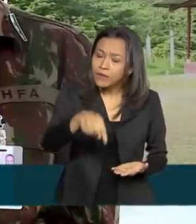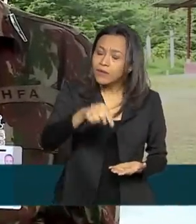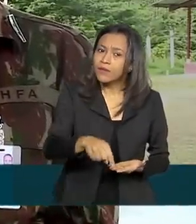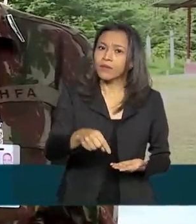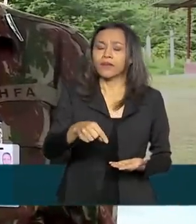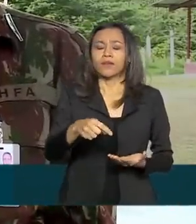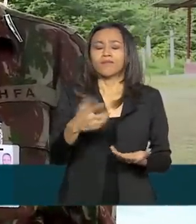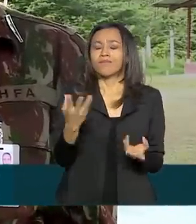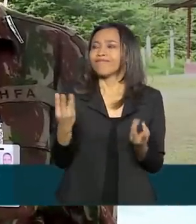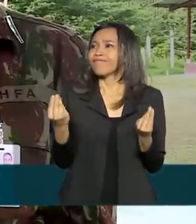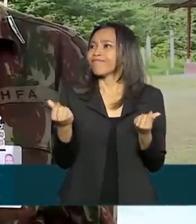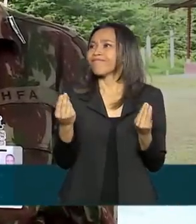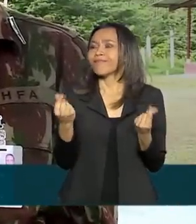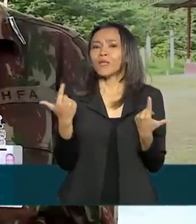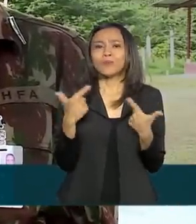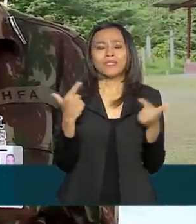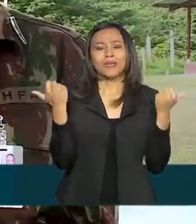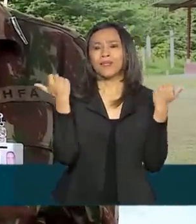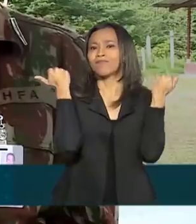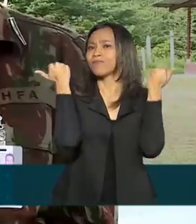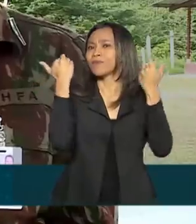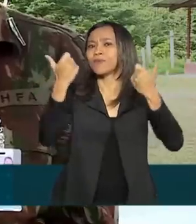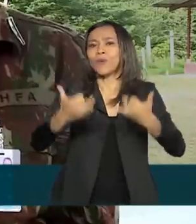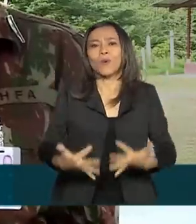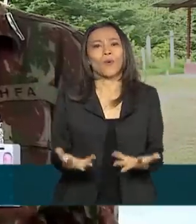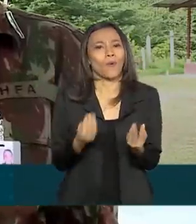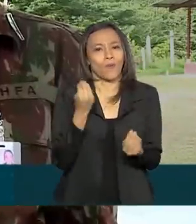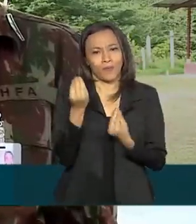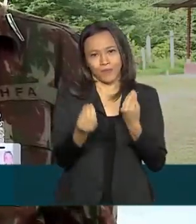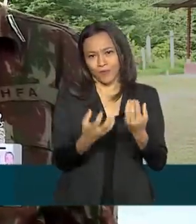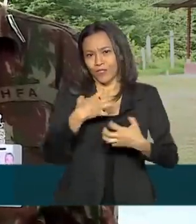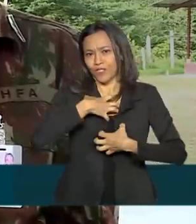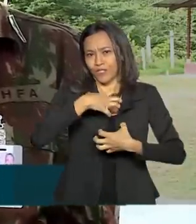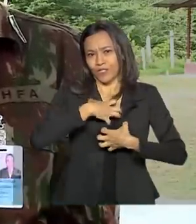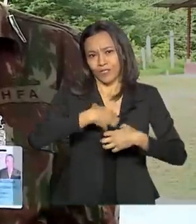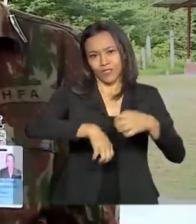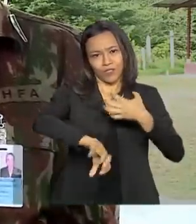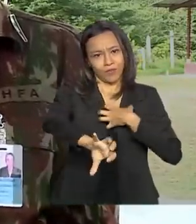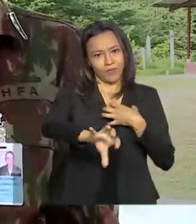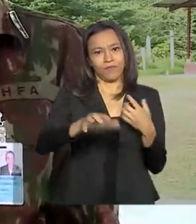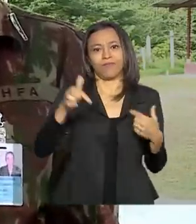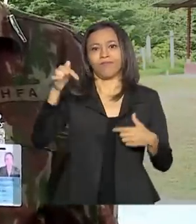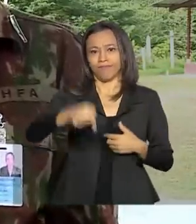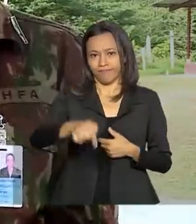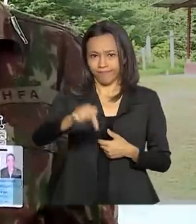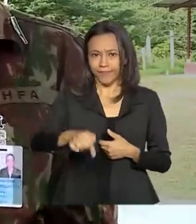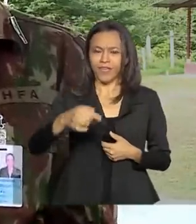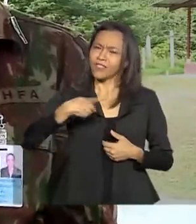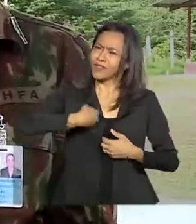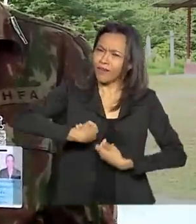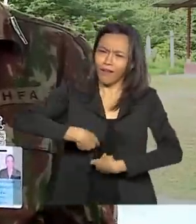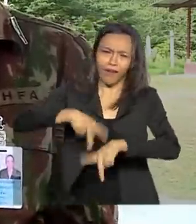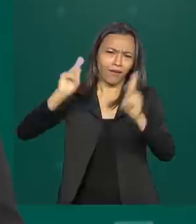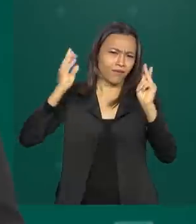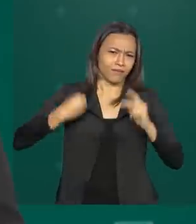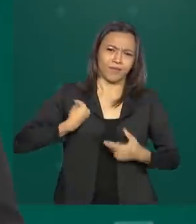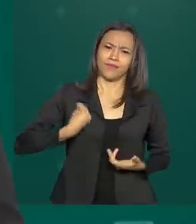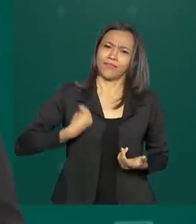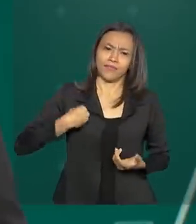não tem palavras que explicam, que justifiquem o sentimento que a gente leva para a vida toda.